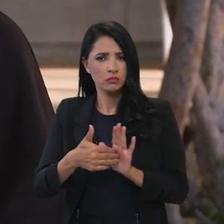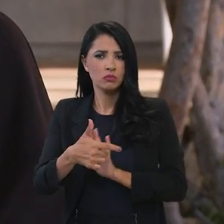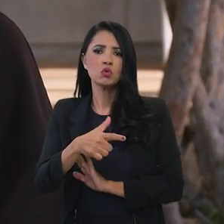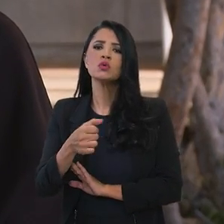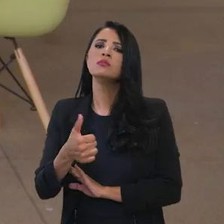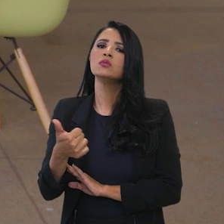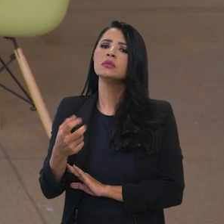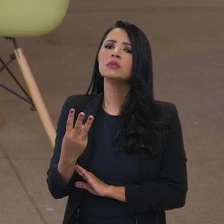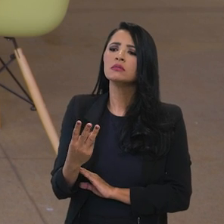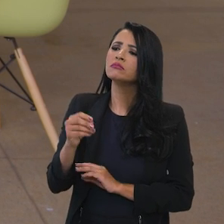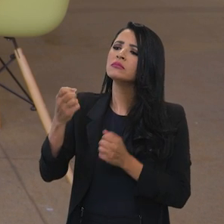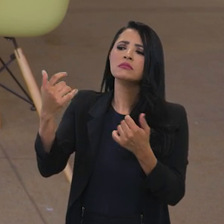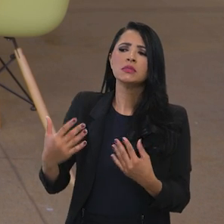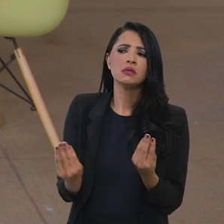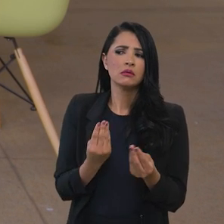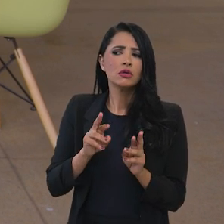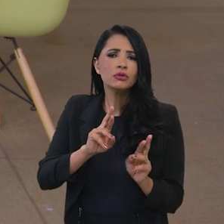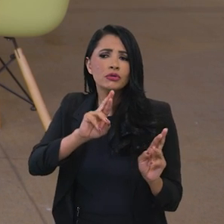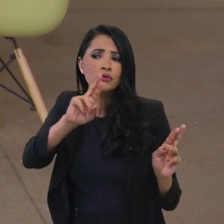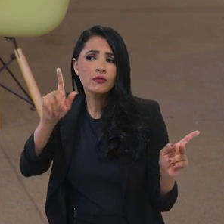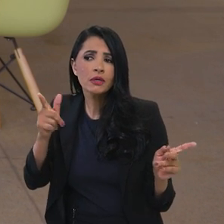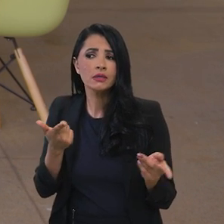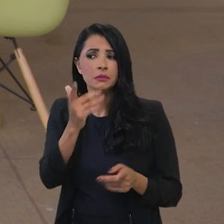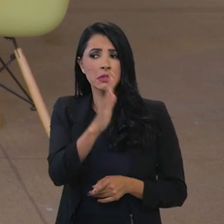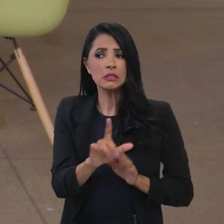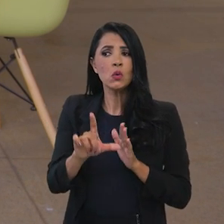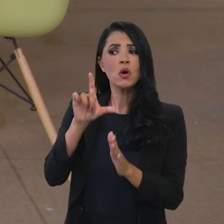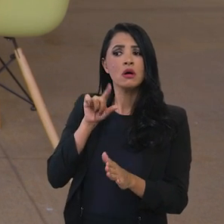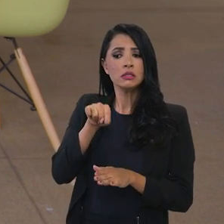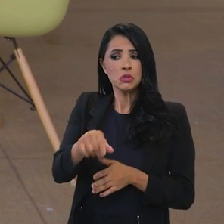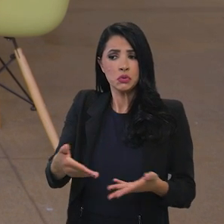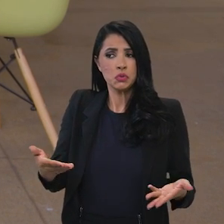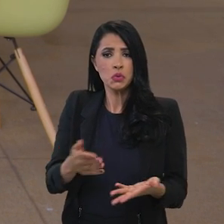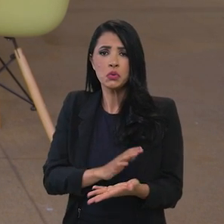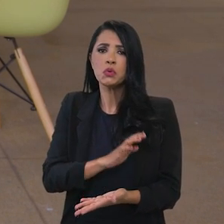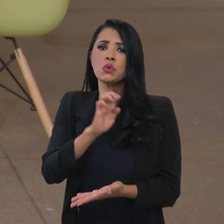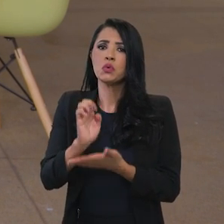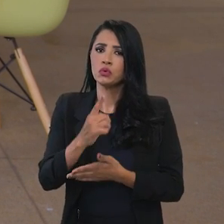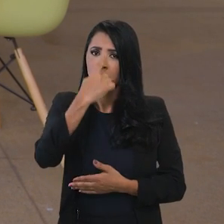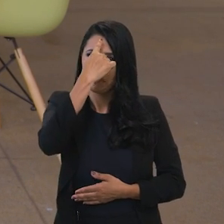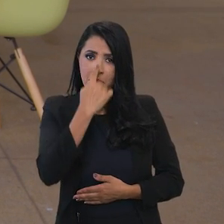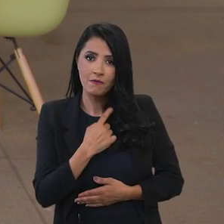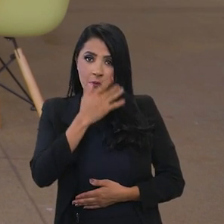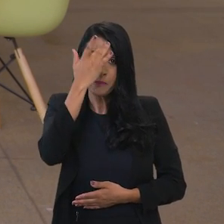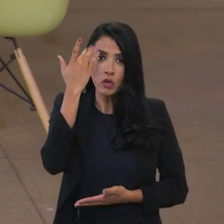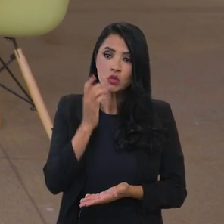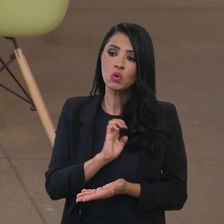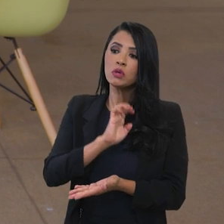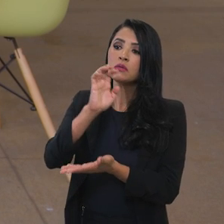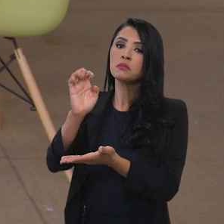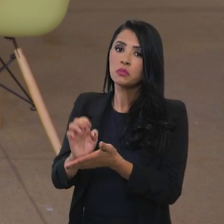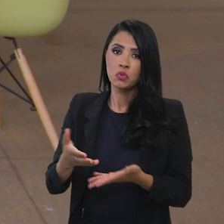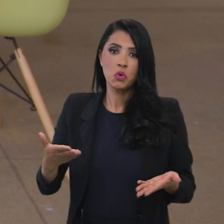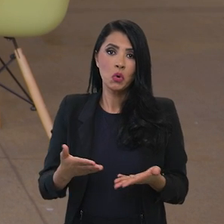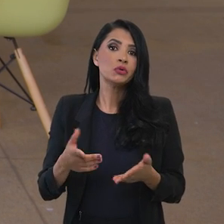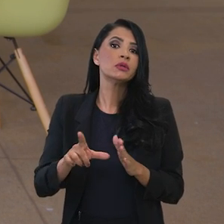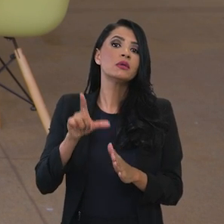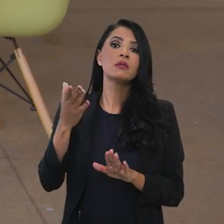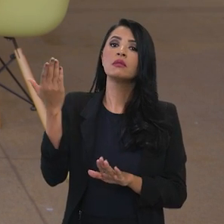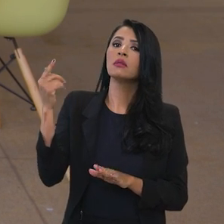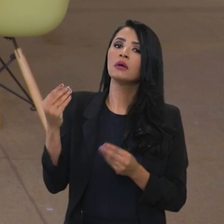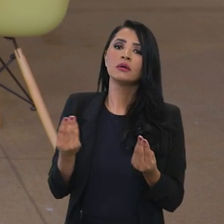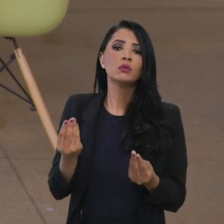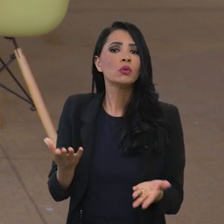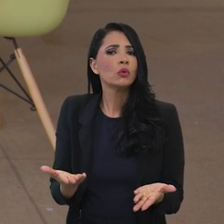Conta um pouco pra gente sobre a diferença do Brasil hoje exportador, hoje o perfil de quem exporta hoje, da diferença